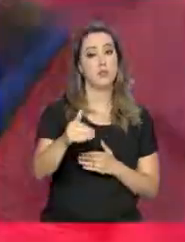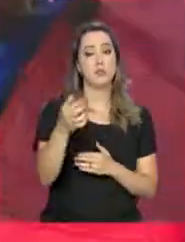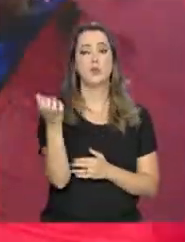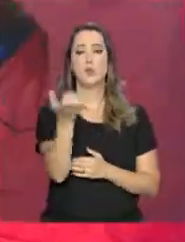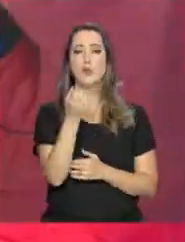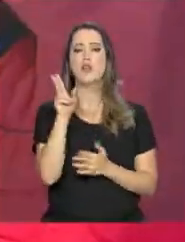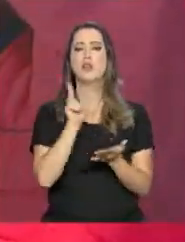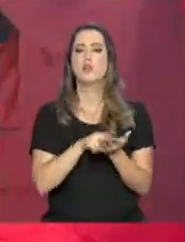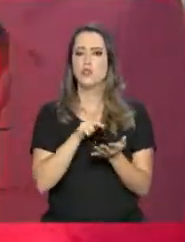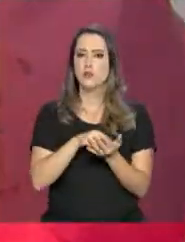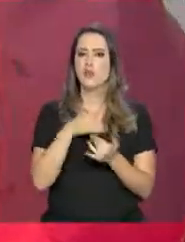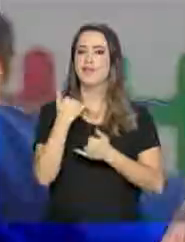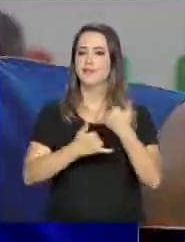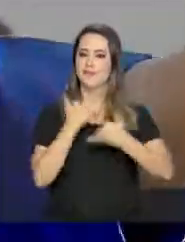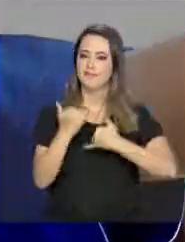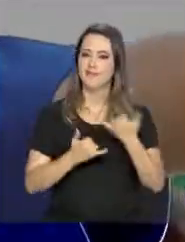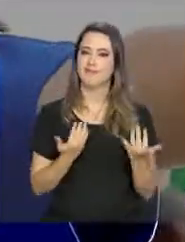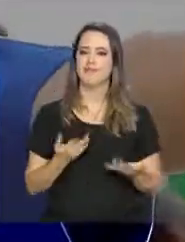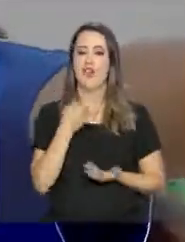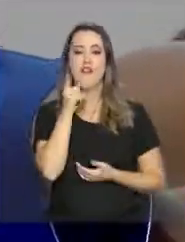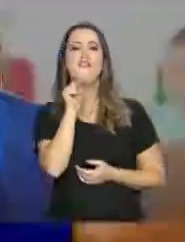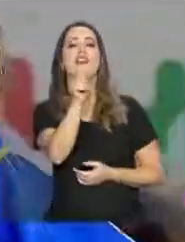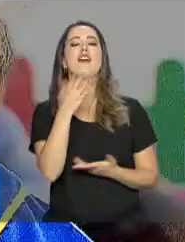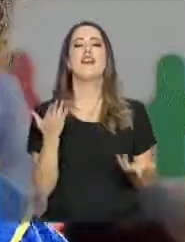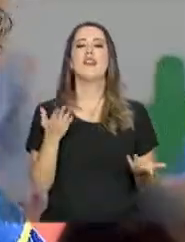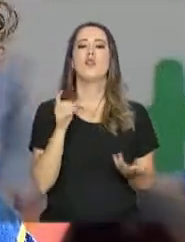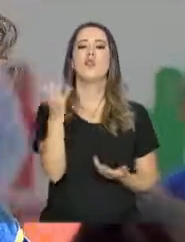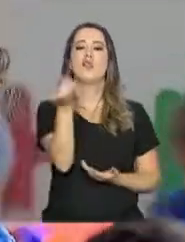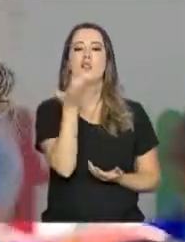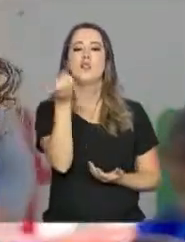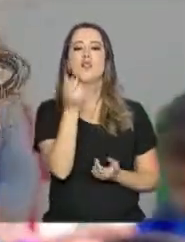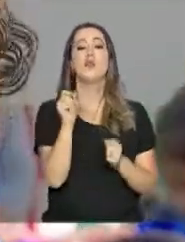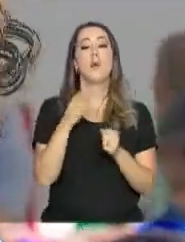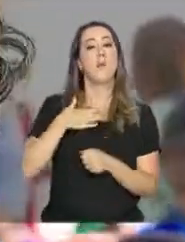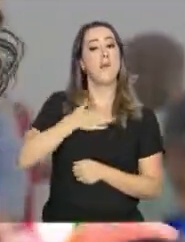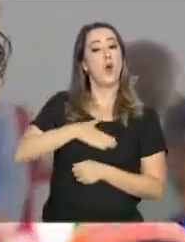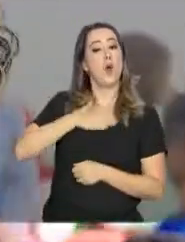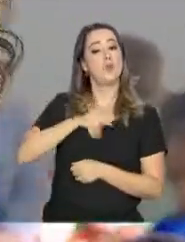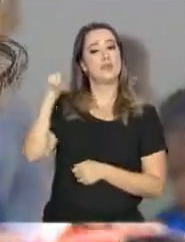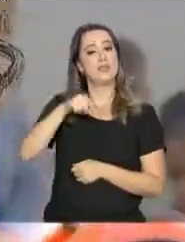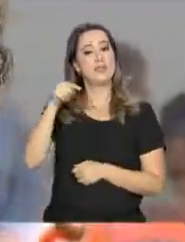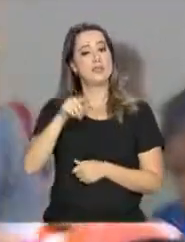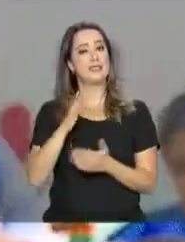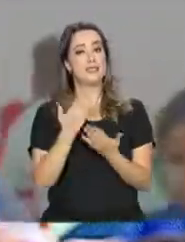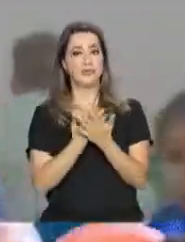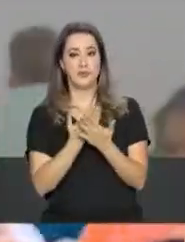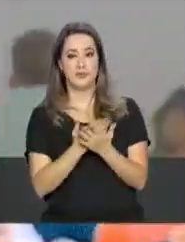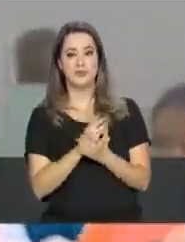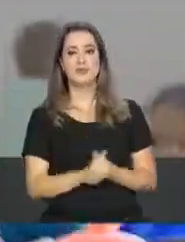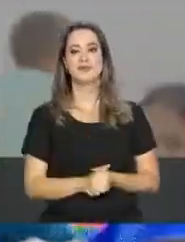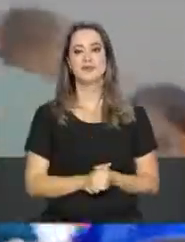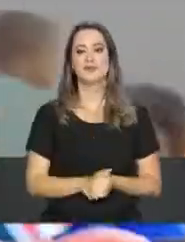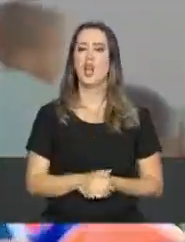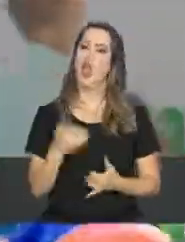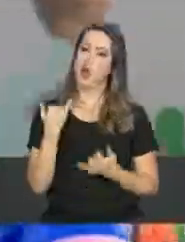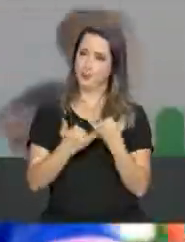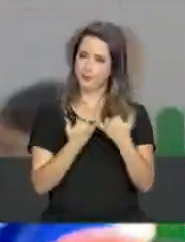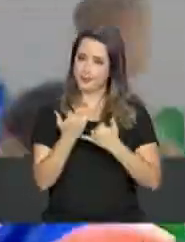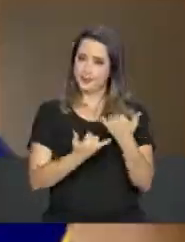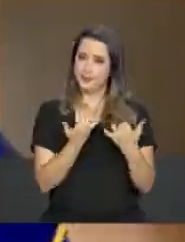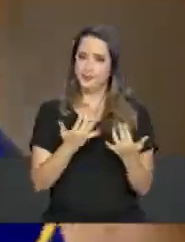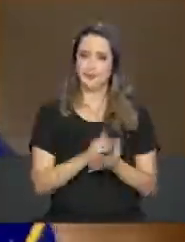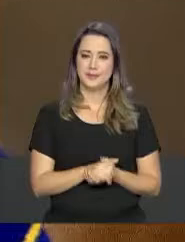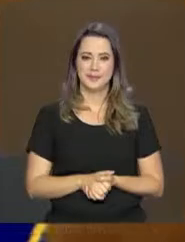querem mesmo é diversão. Diz aí, Ana Beatriz, o que você mais gosta de fazer na creche? Brincar!